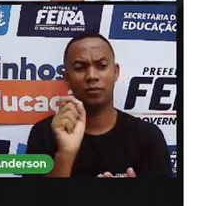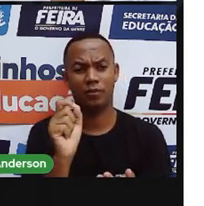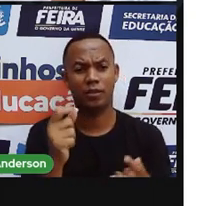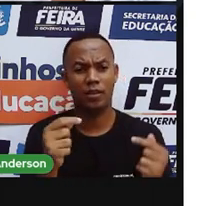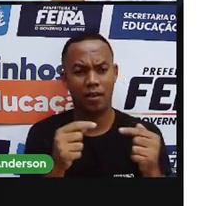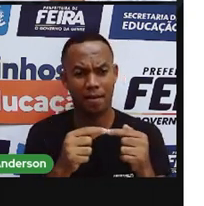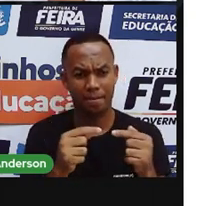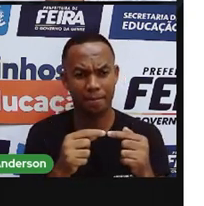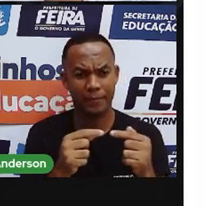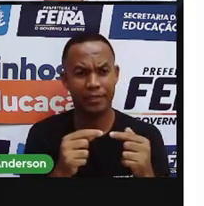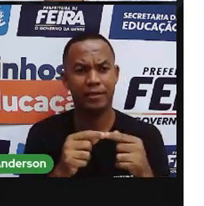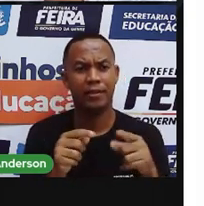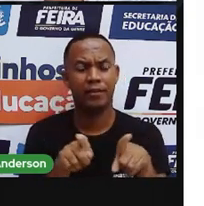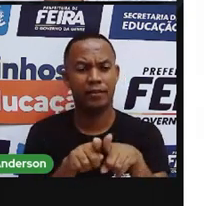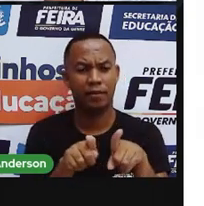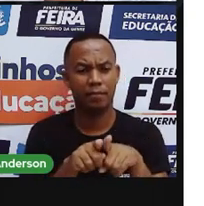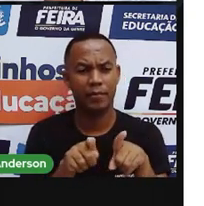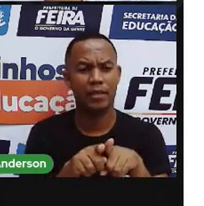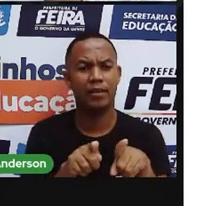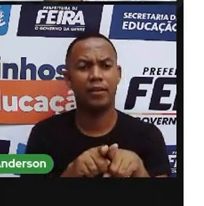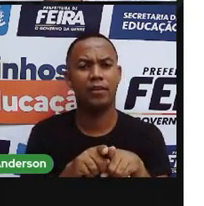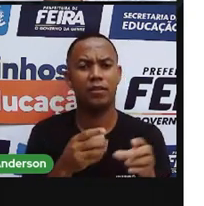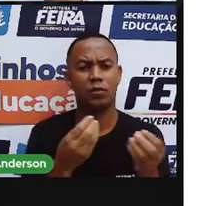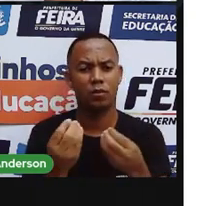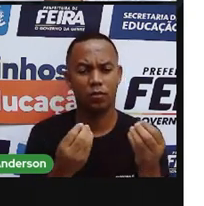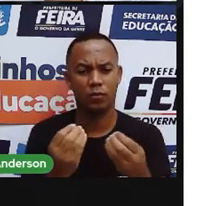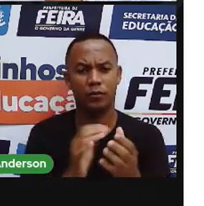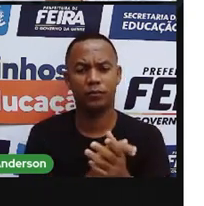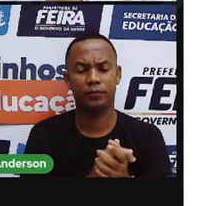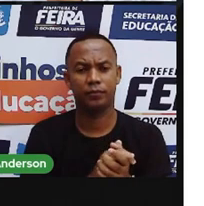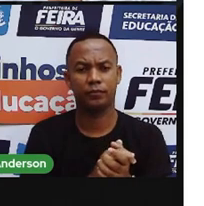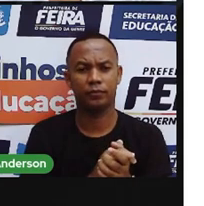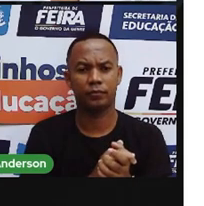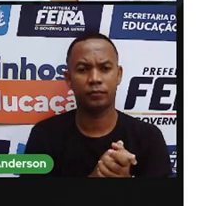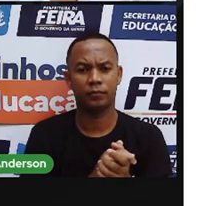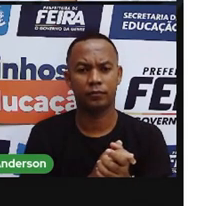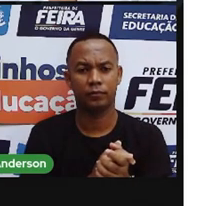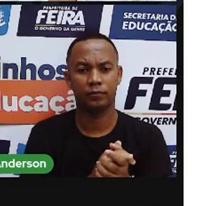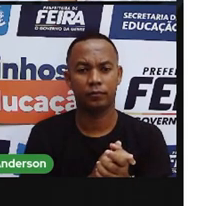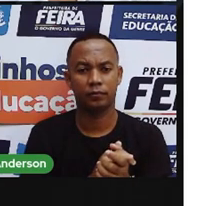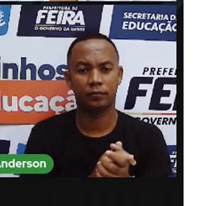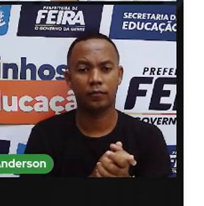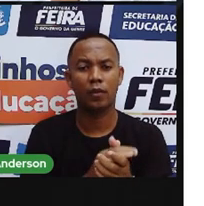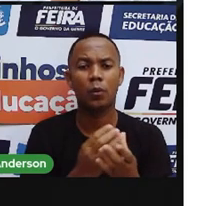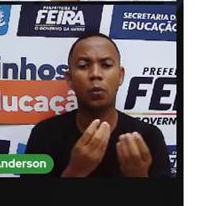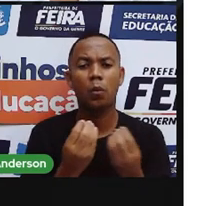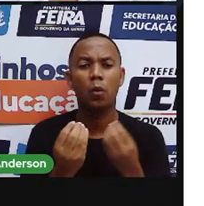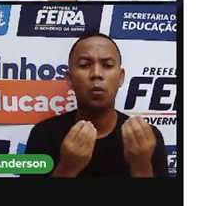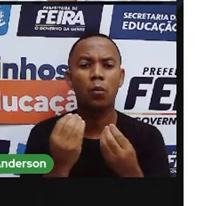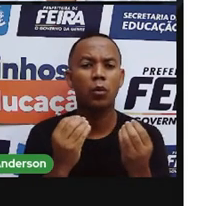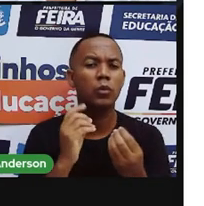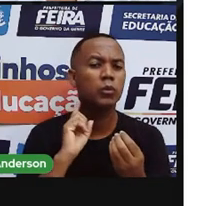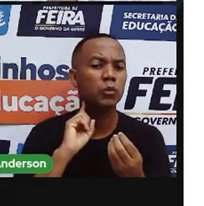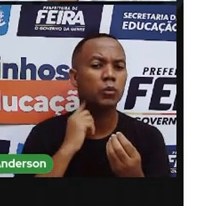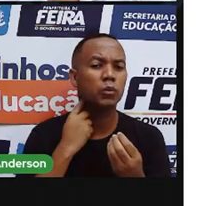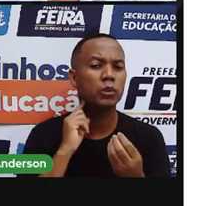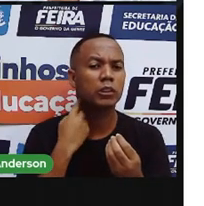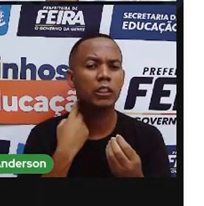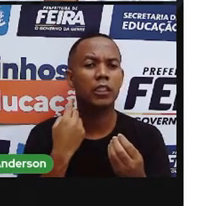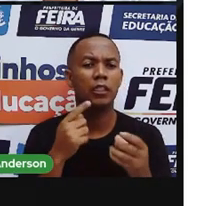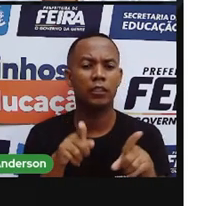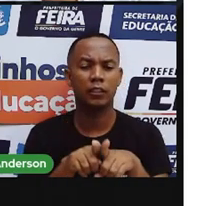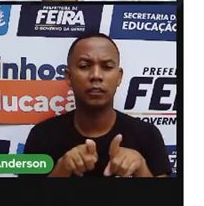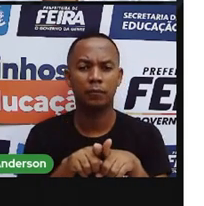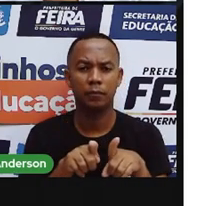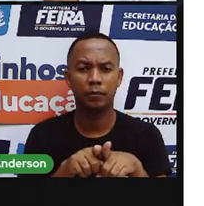estufa. Esse aquecimento rápido aí da Terra. Bom, como a poluição é uma prática que,